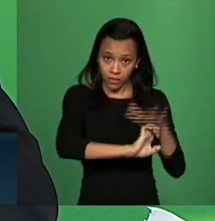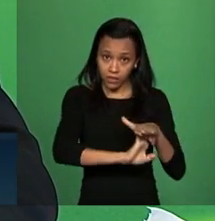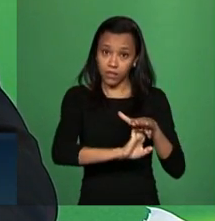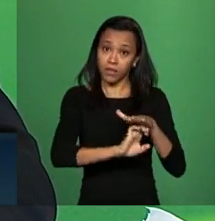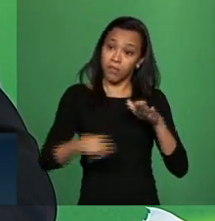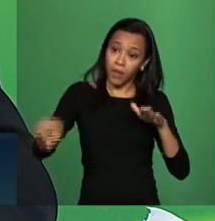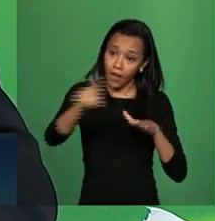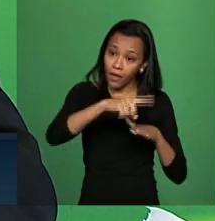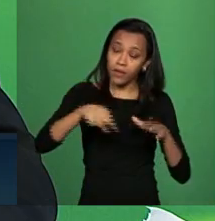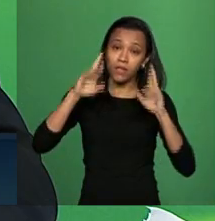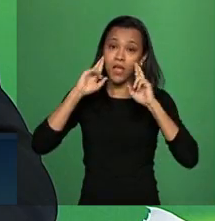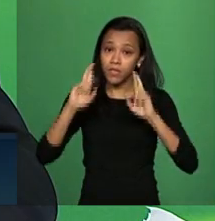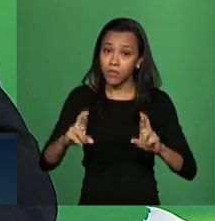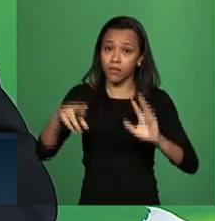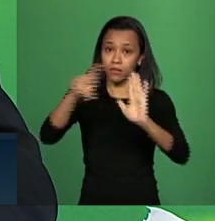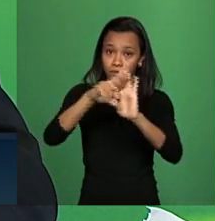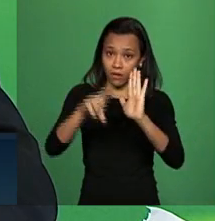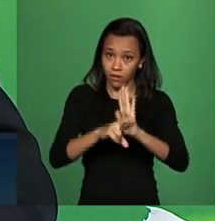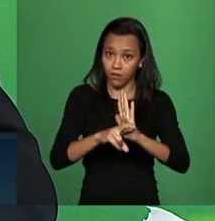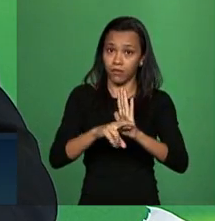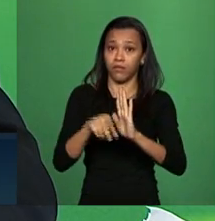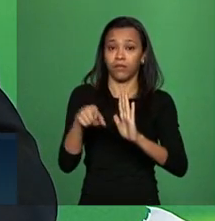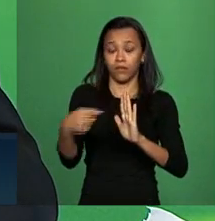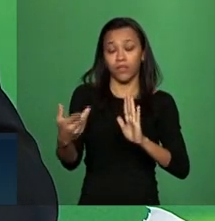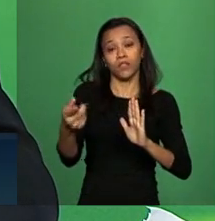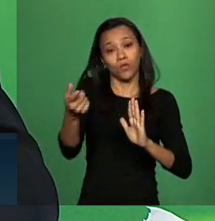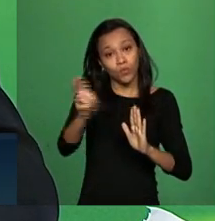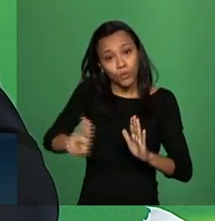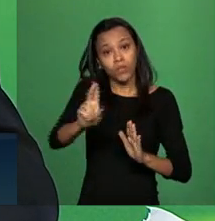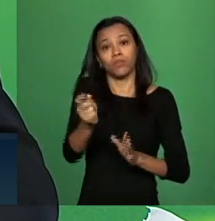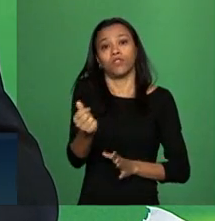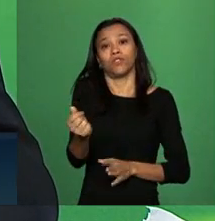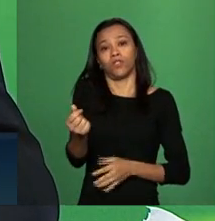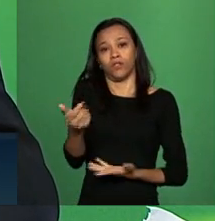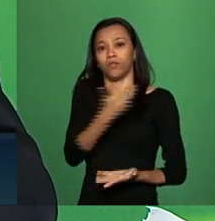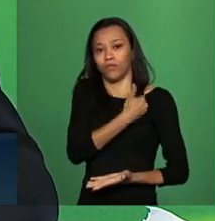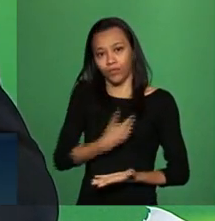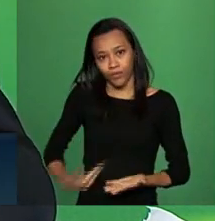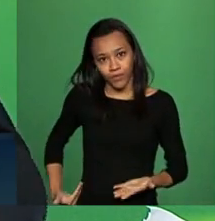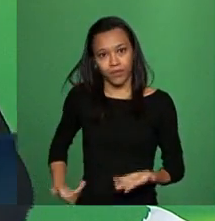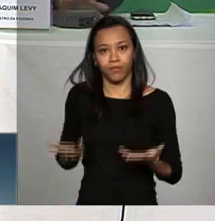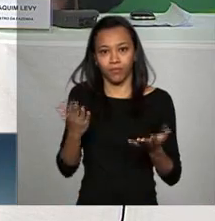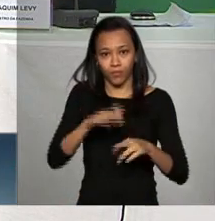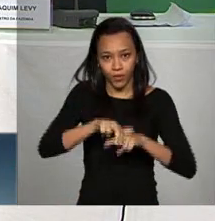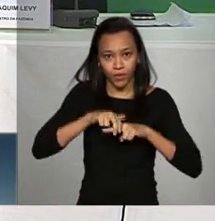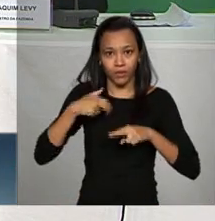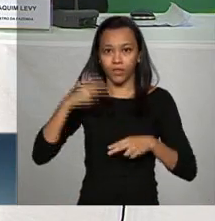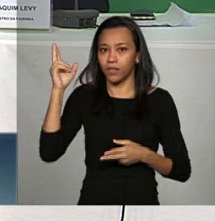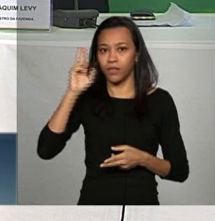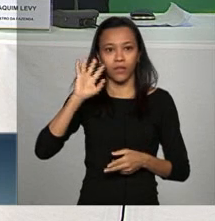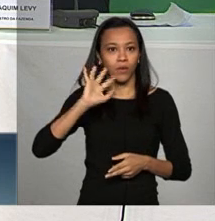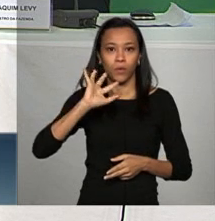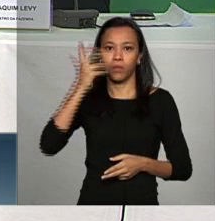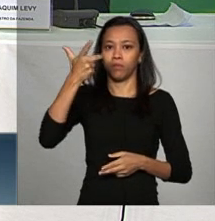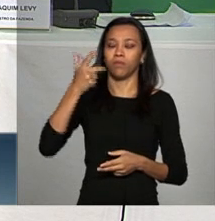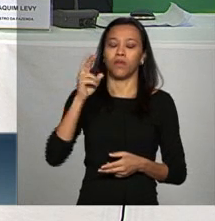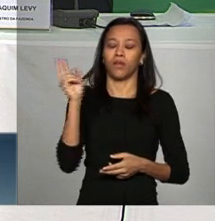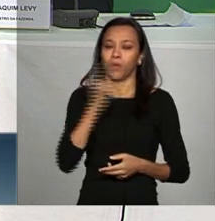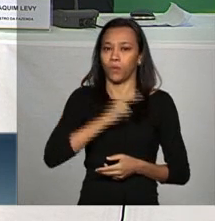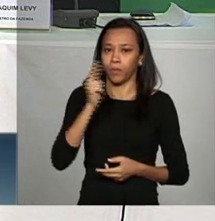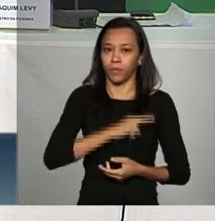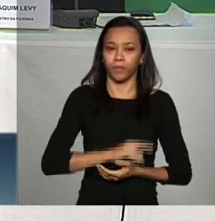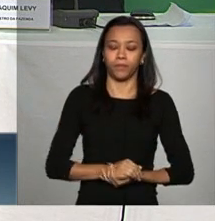cumprirem a obrigação junto da previdência social com o dinheiro do governo então eu tenho que correr vamos lá Edna você